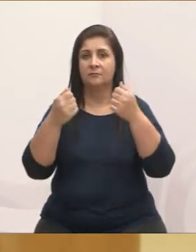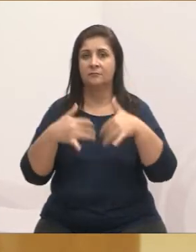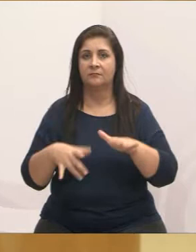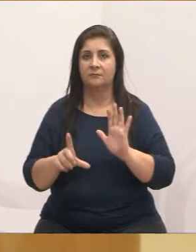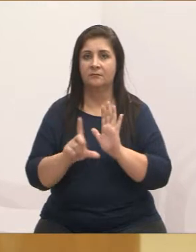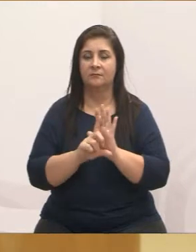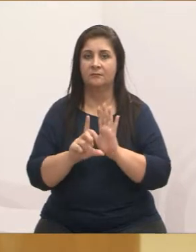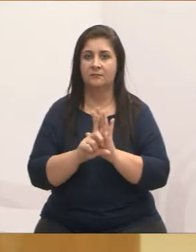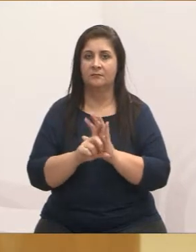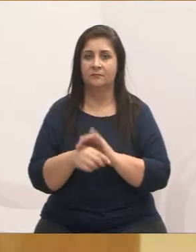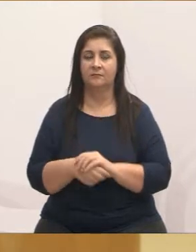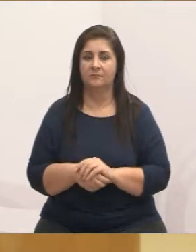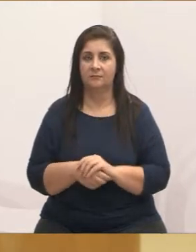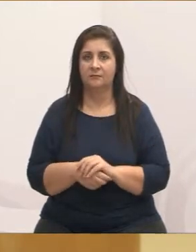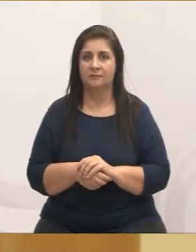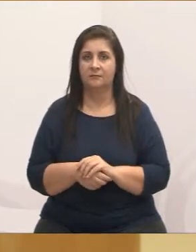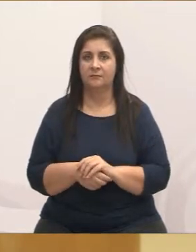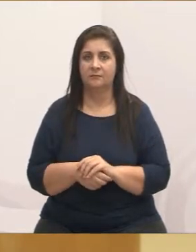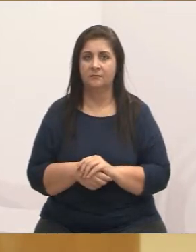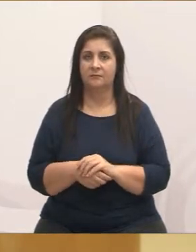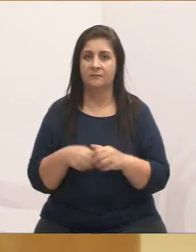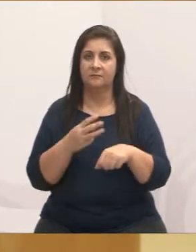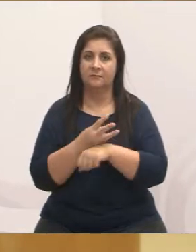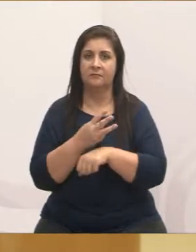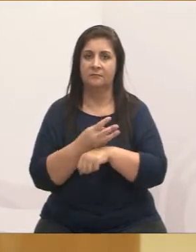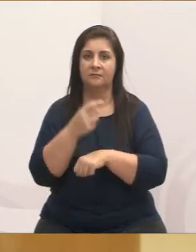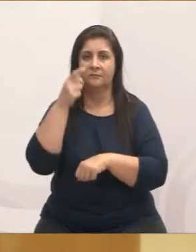falar ontem, pelo WhatsApp.